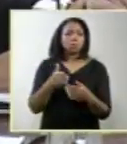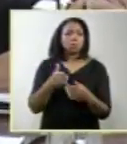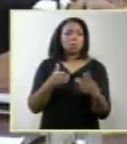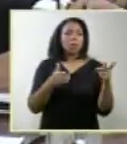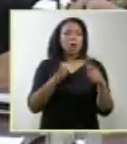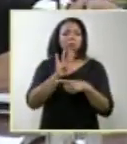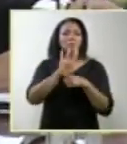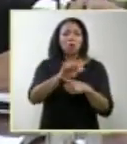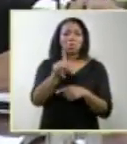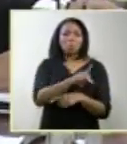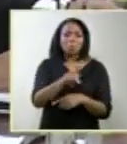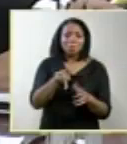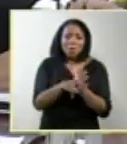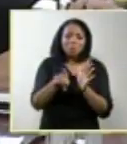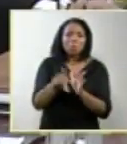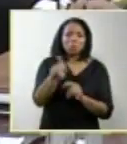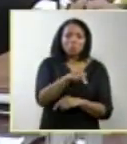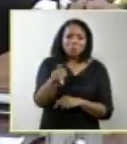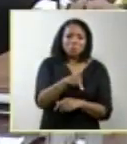professor Luiz Roberto Barroso,